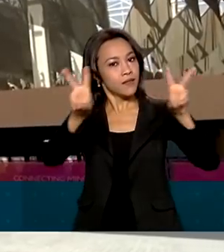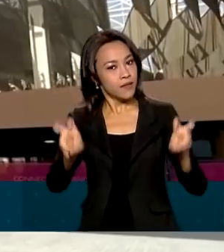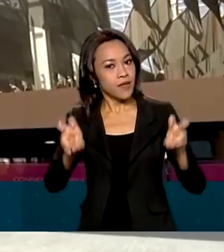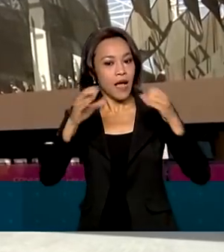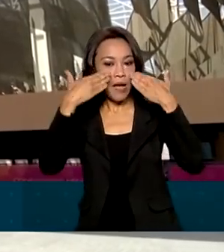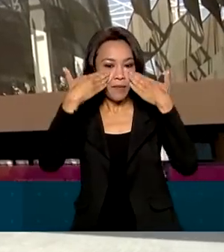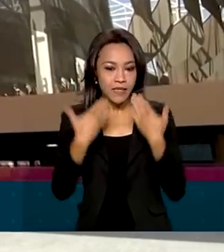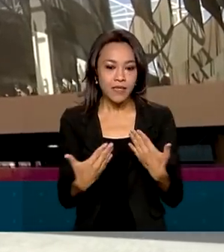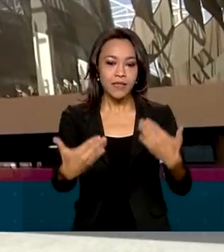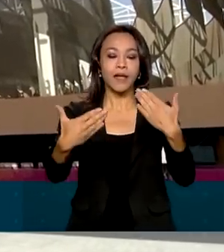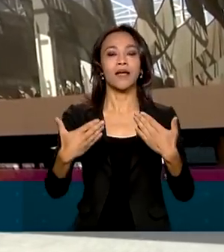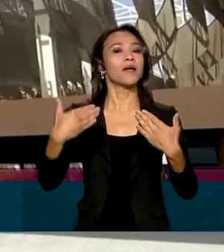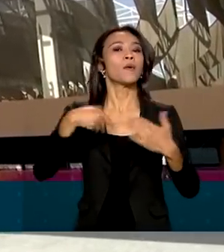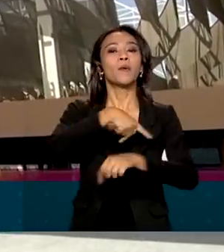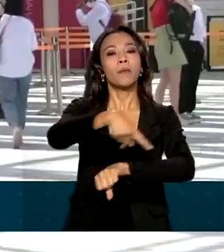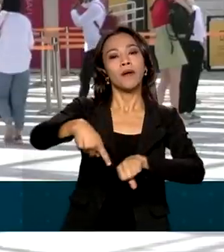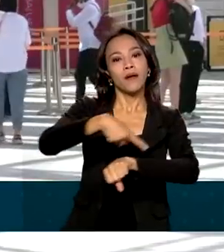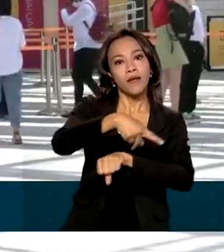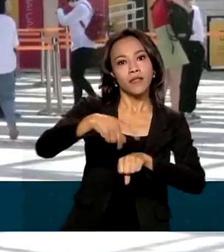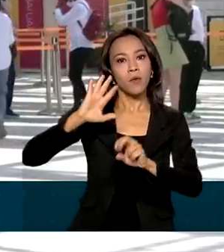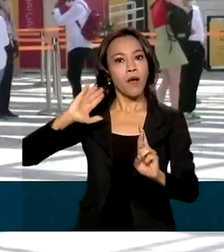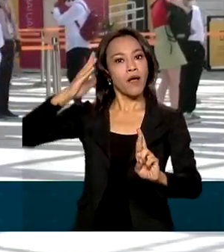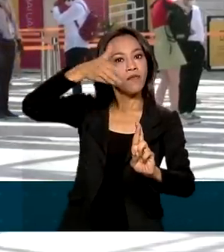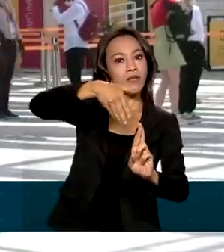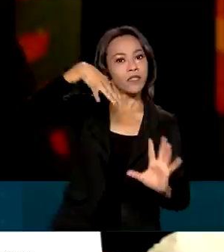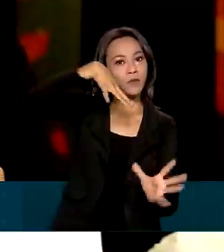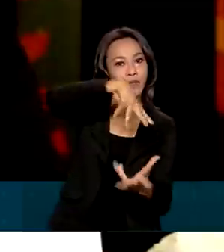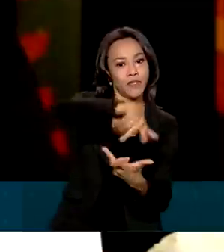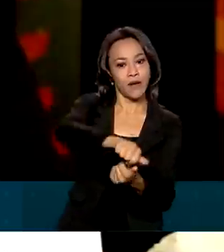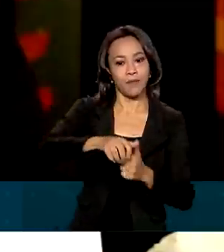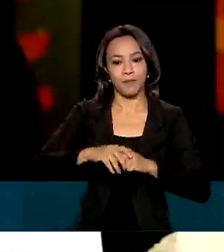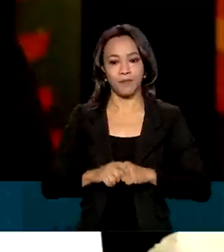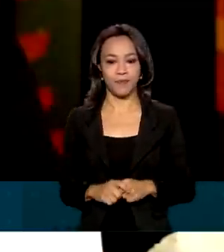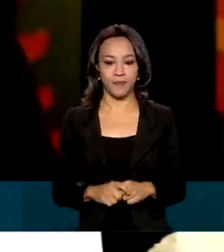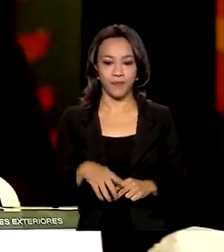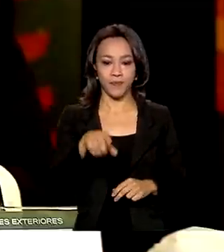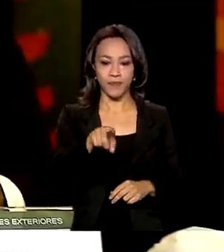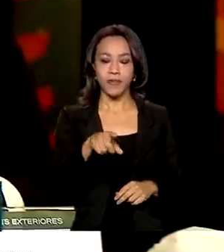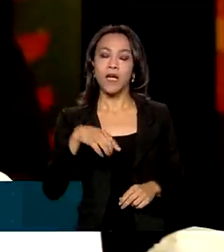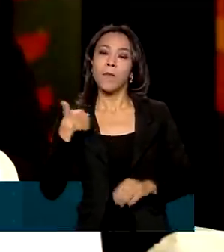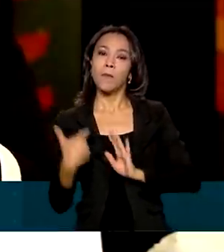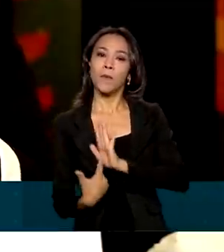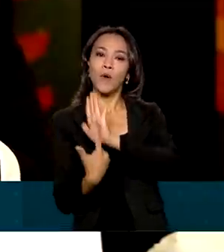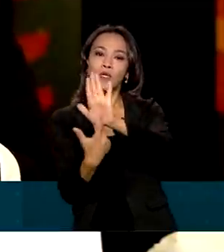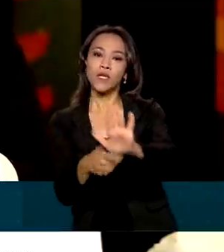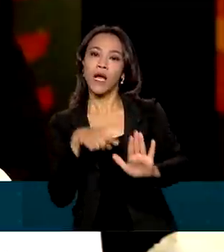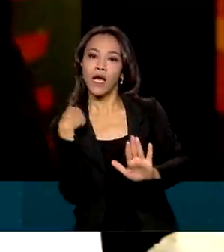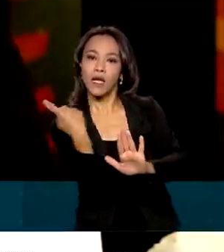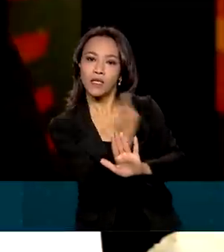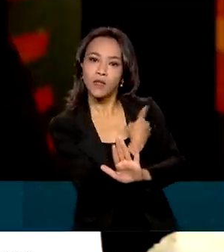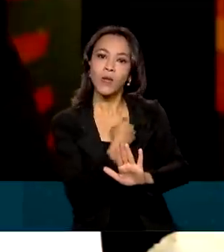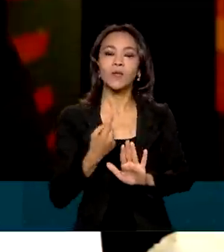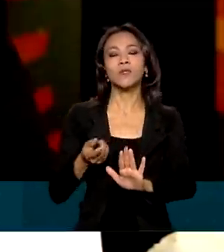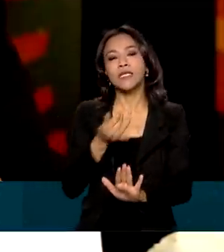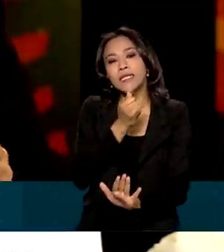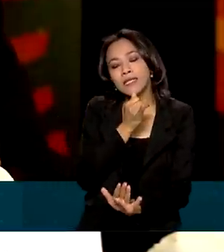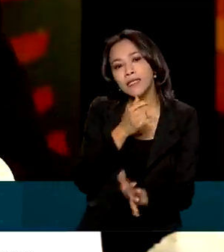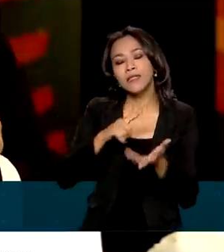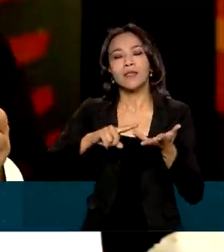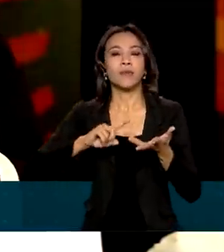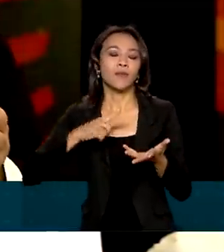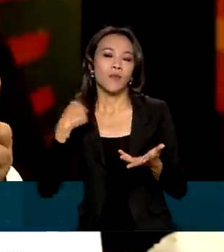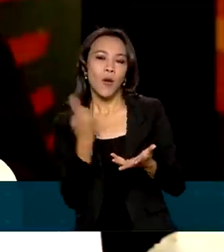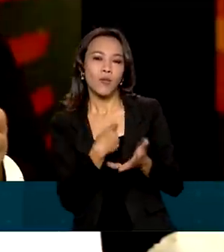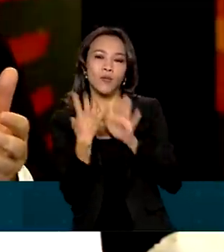apresentar o país como referência mundial no assunto. As nossas melhores práticas, os nossos referenciais e